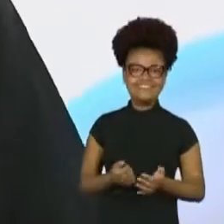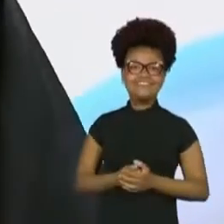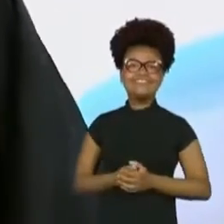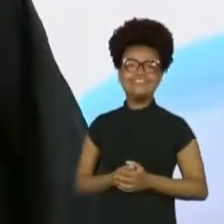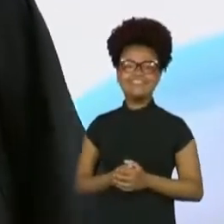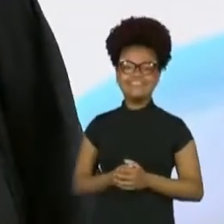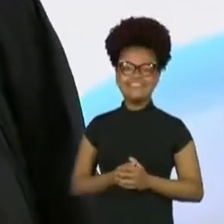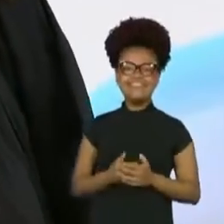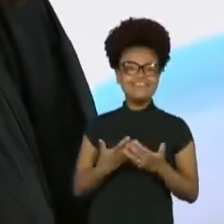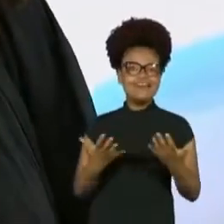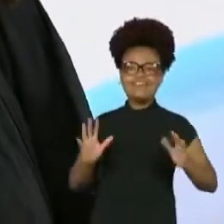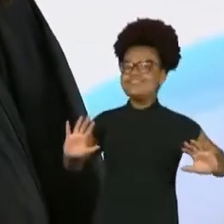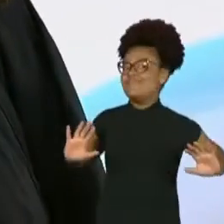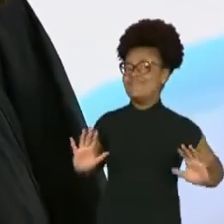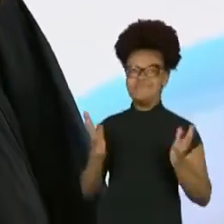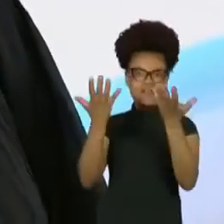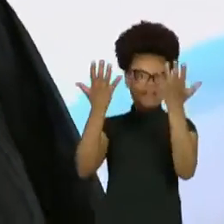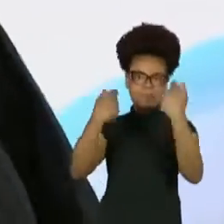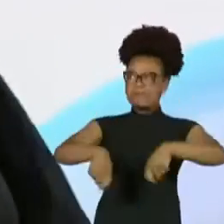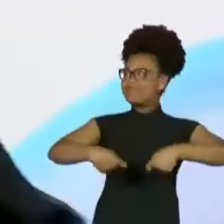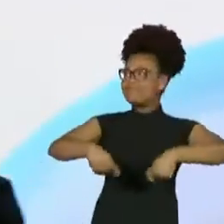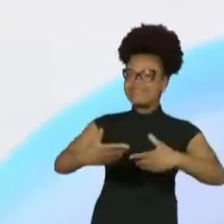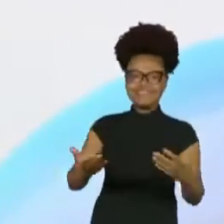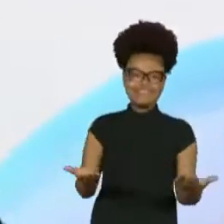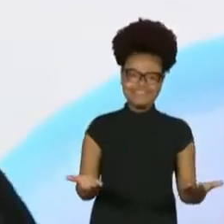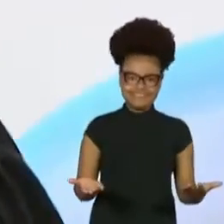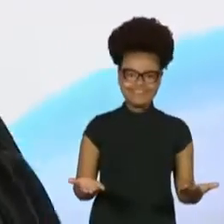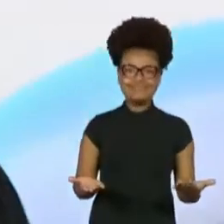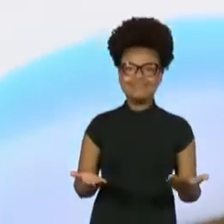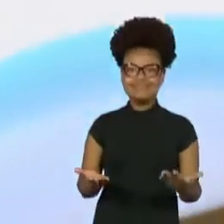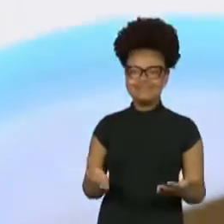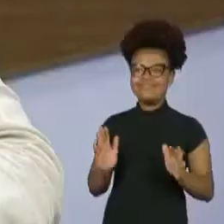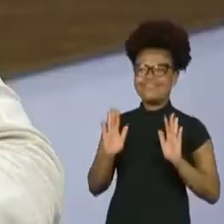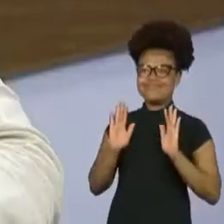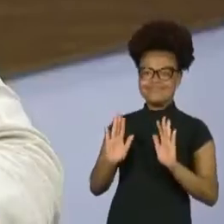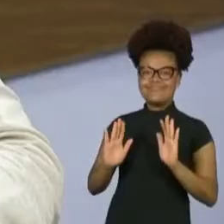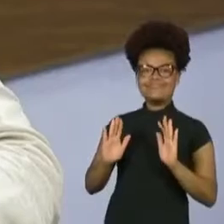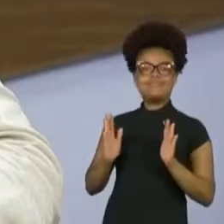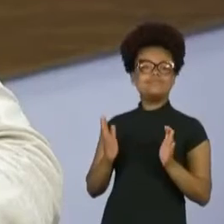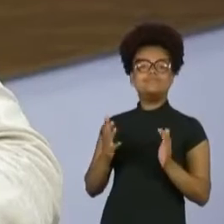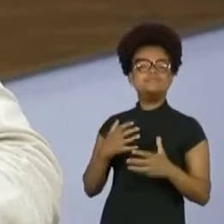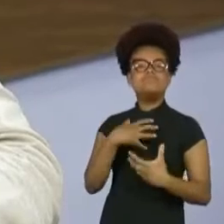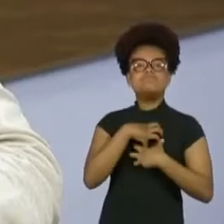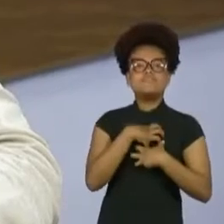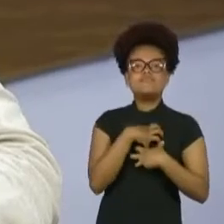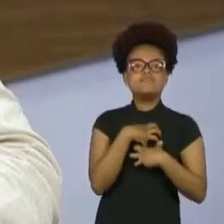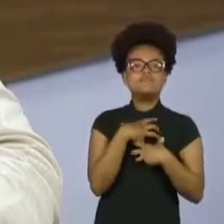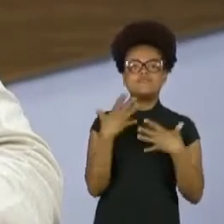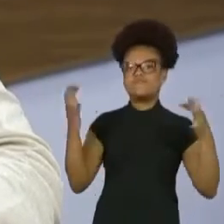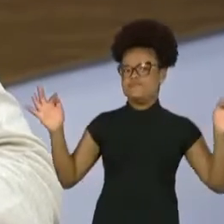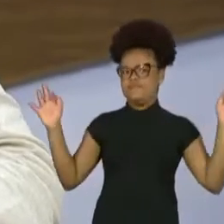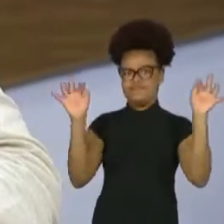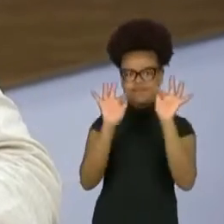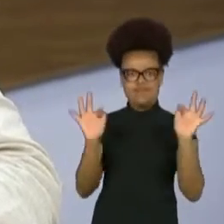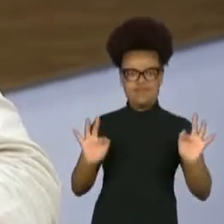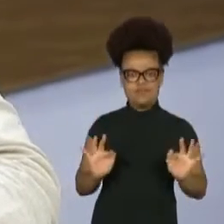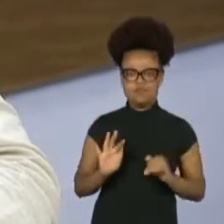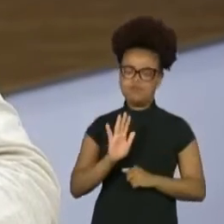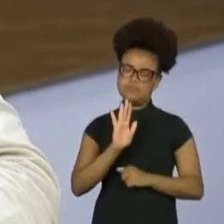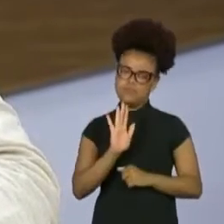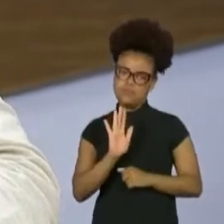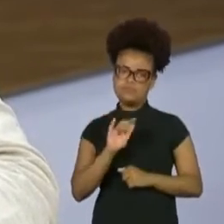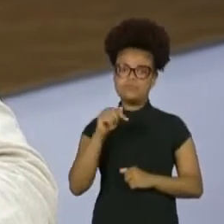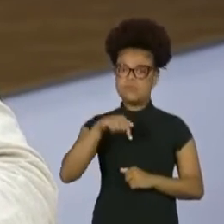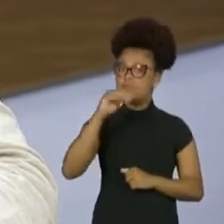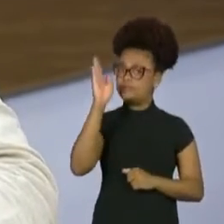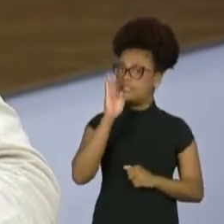Para comemorar. Muito bom. Falando em porres, Zezé, queria saber sobre isso. Dá para viver no Brasil hoje sem beber?